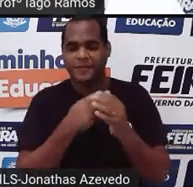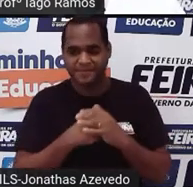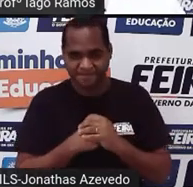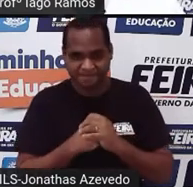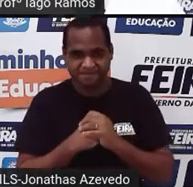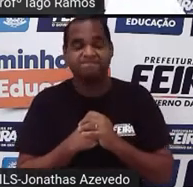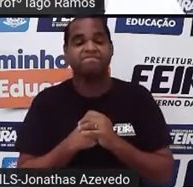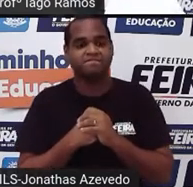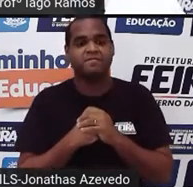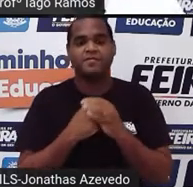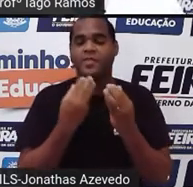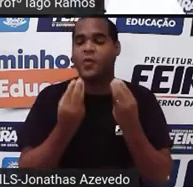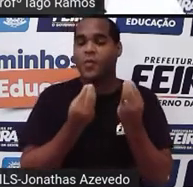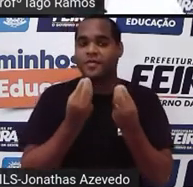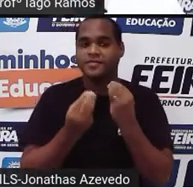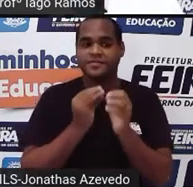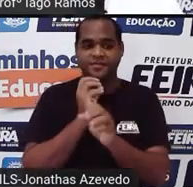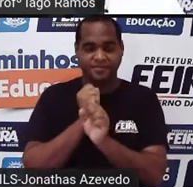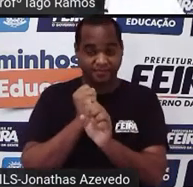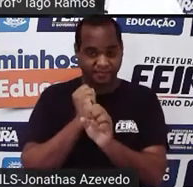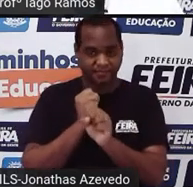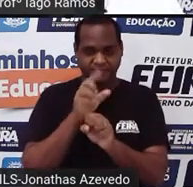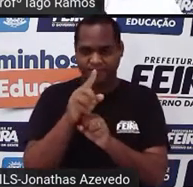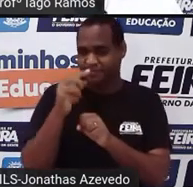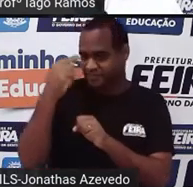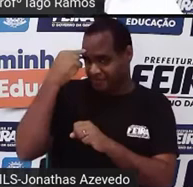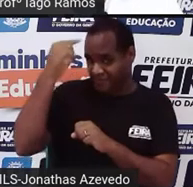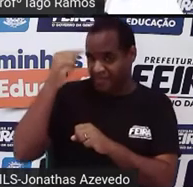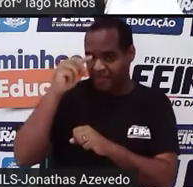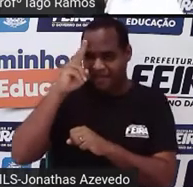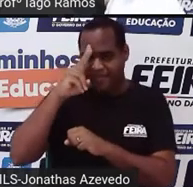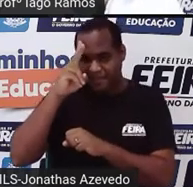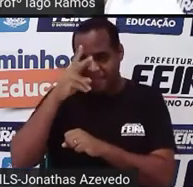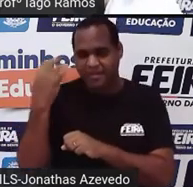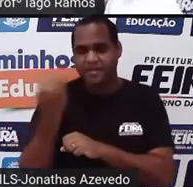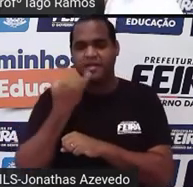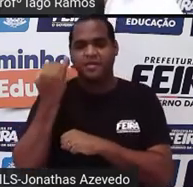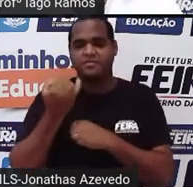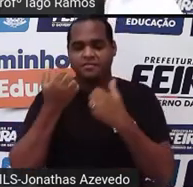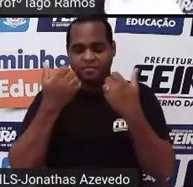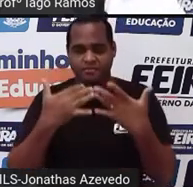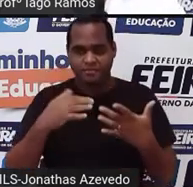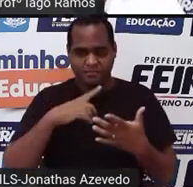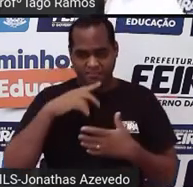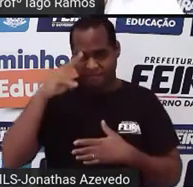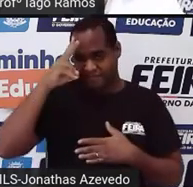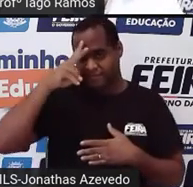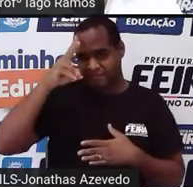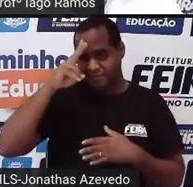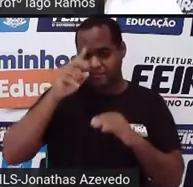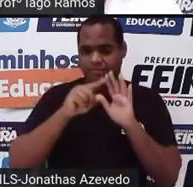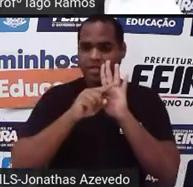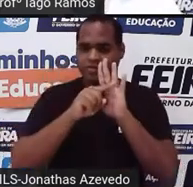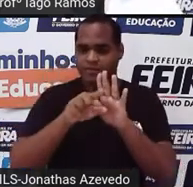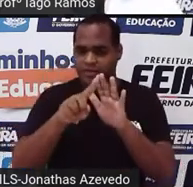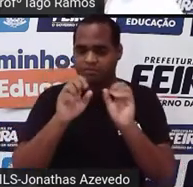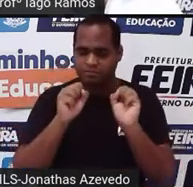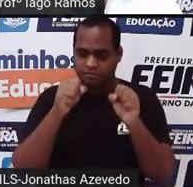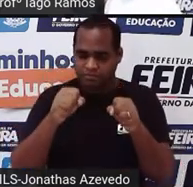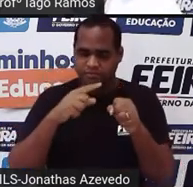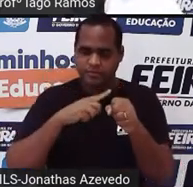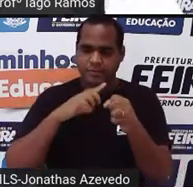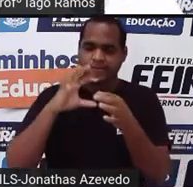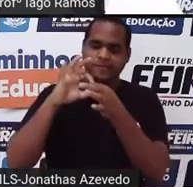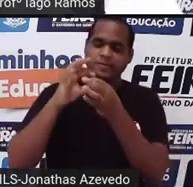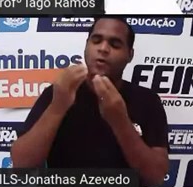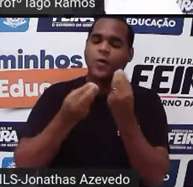E como é que faz esse cálculo, né? Não custa lembrar. Na verdade, se a gente lembrar, ajuda até a reforçar o que a gente já